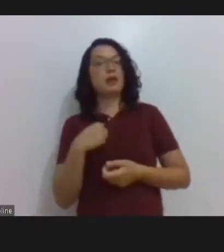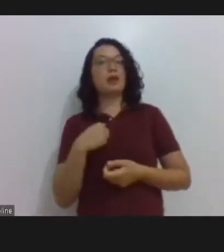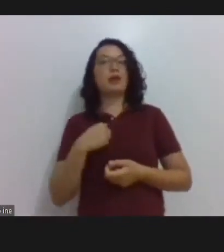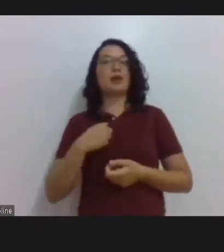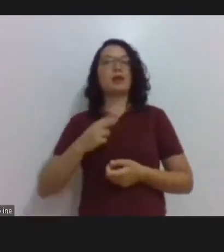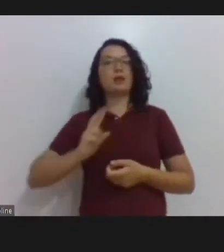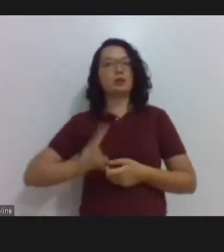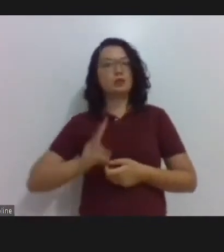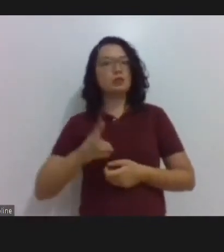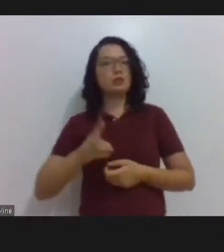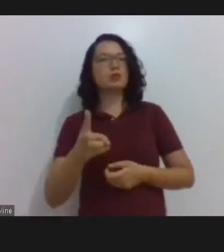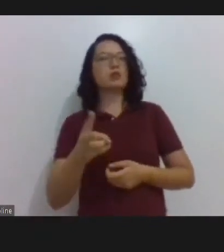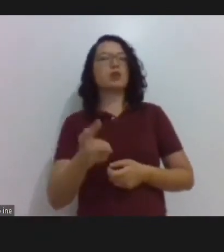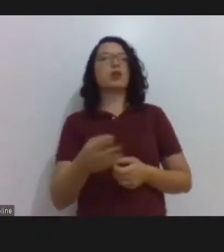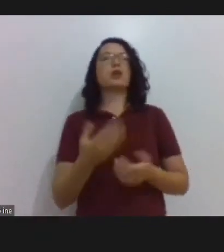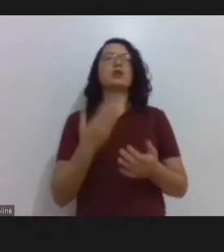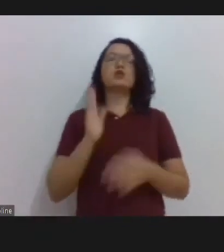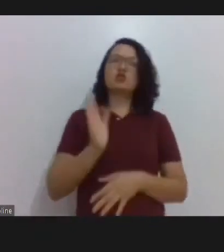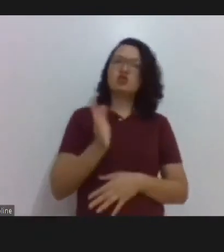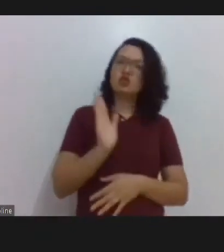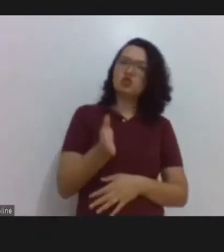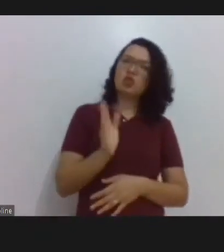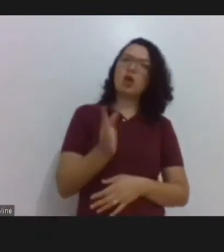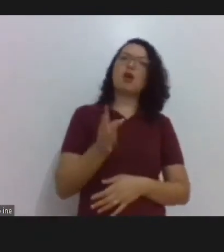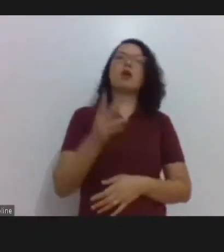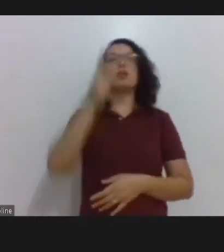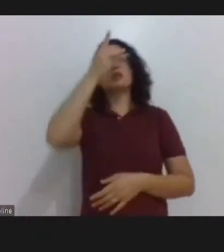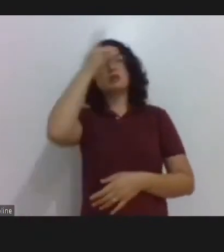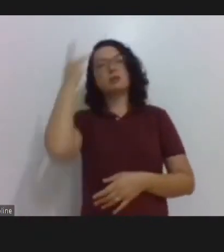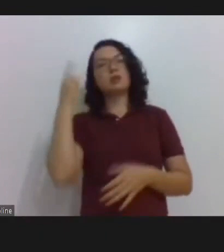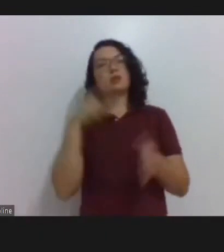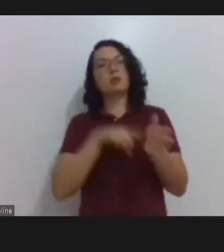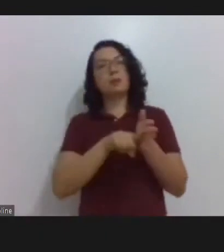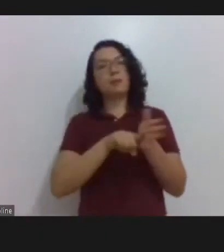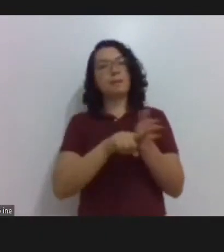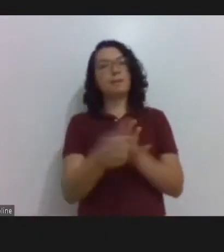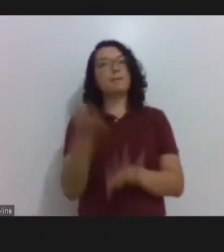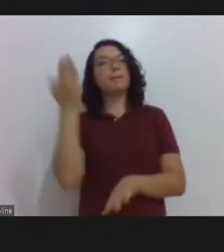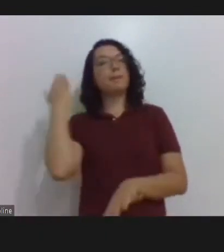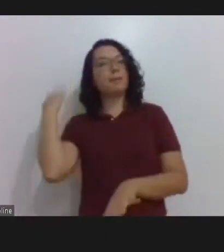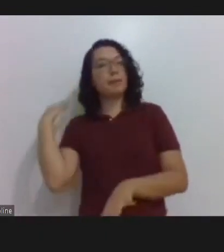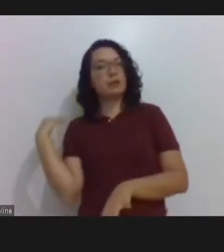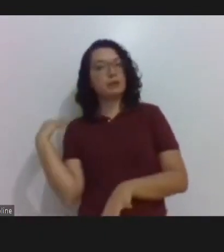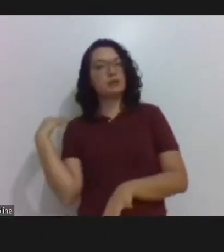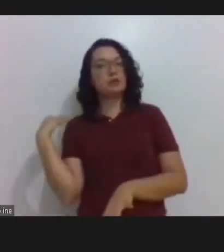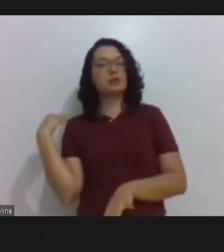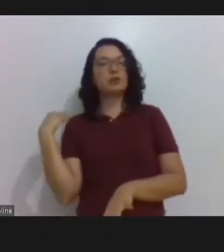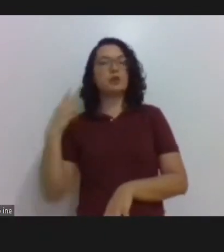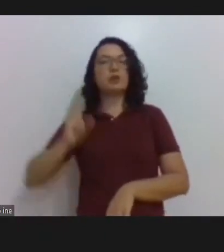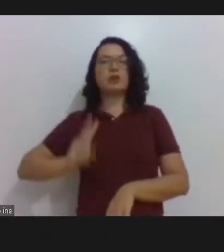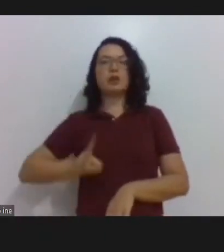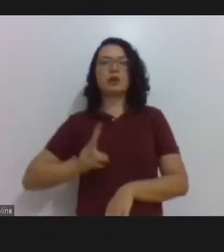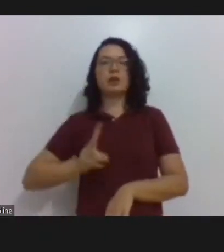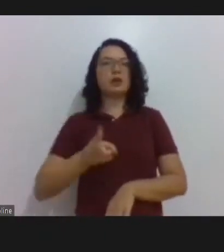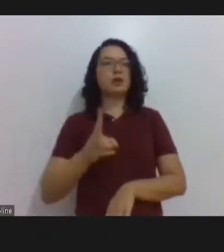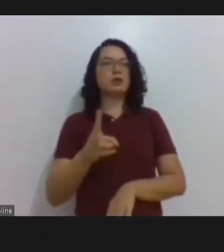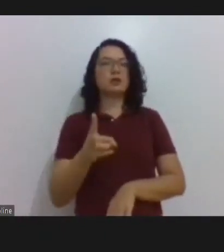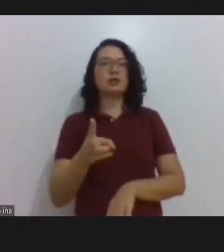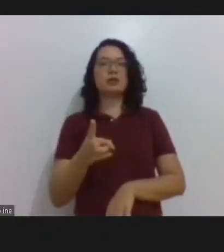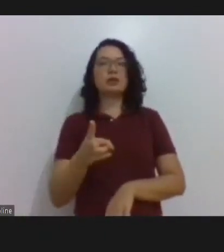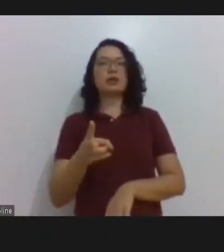antigos estudantes, meus antigos empleados, e, em esse processo, há habido exploraciones